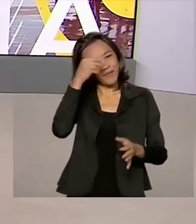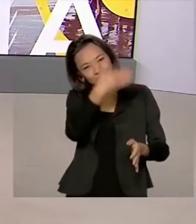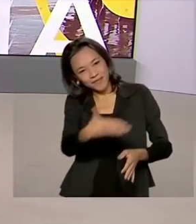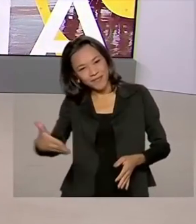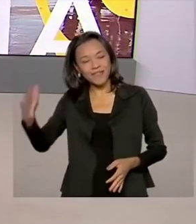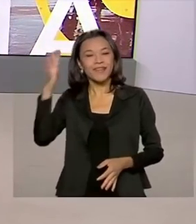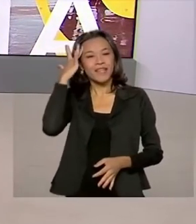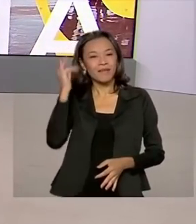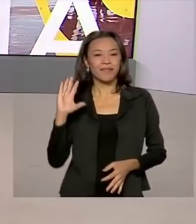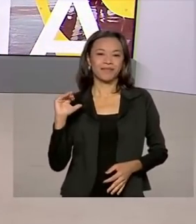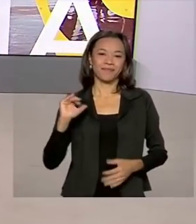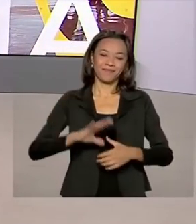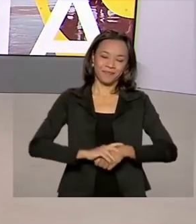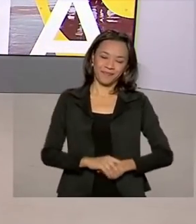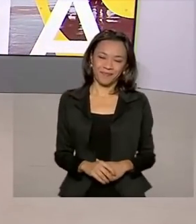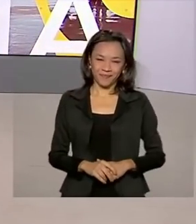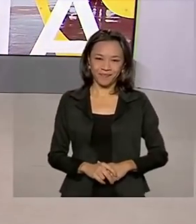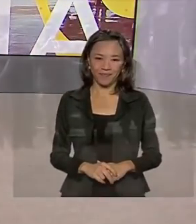você e até amanhã.